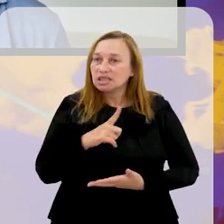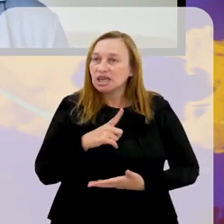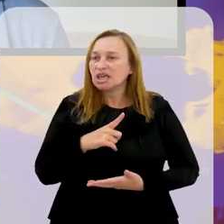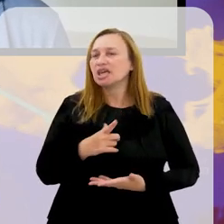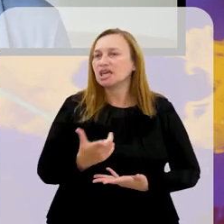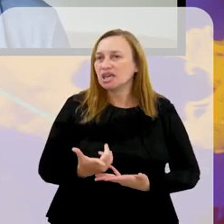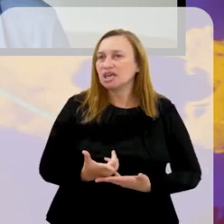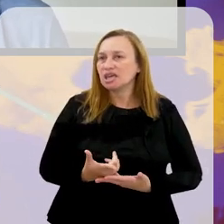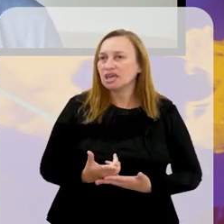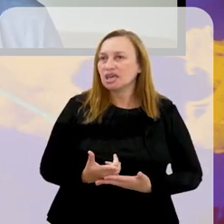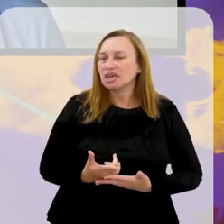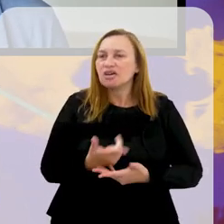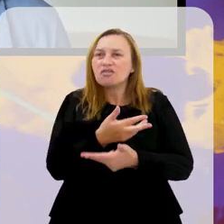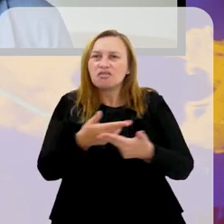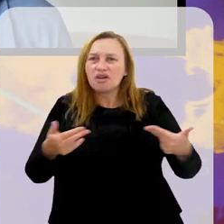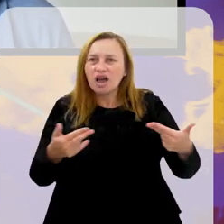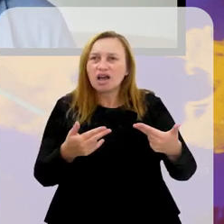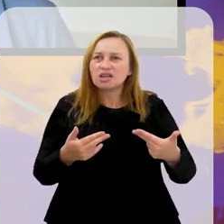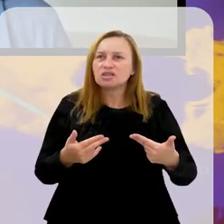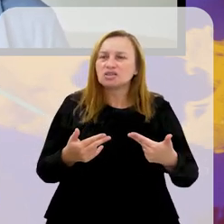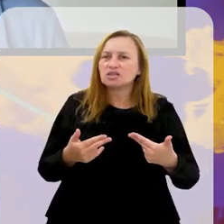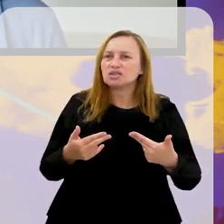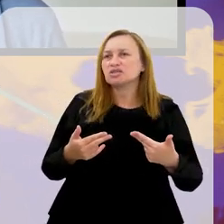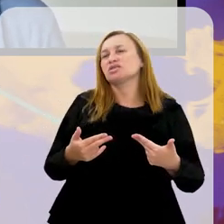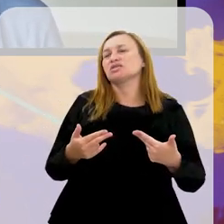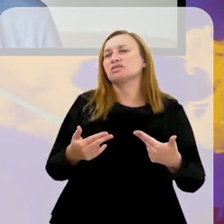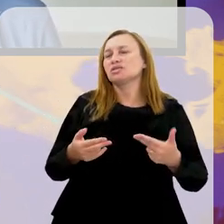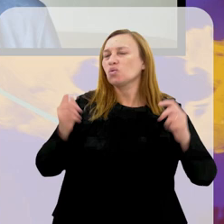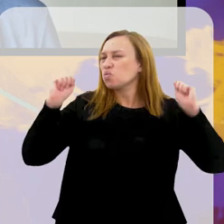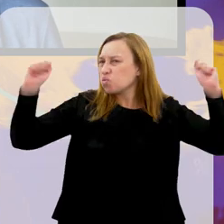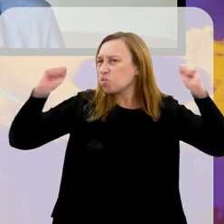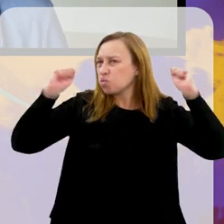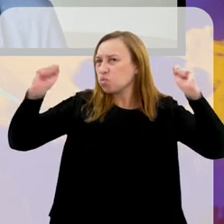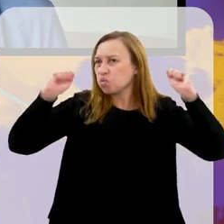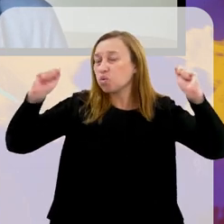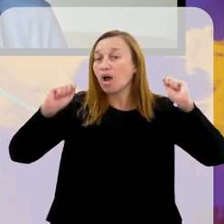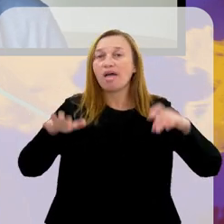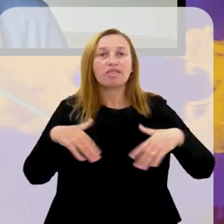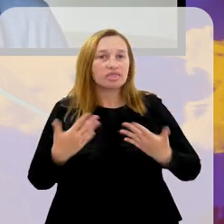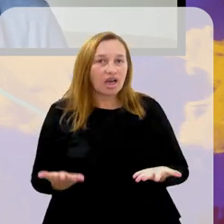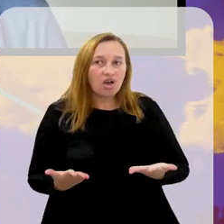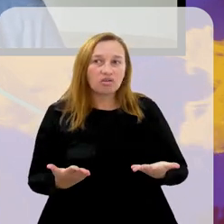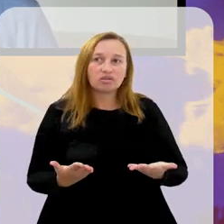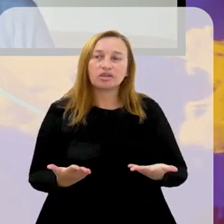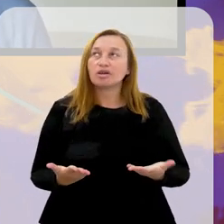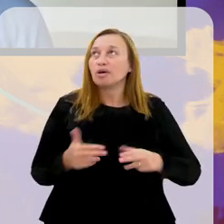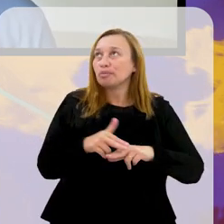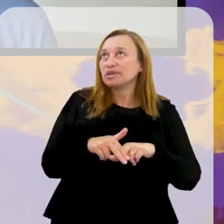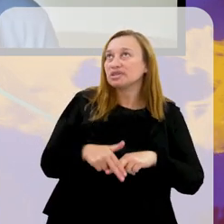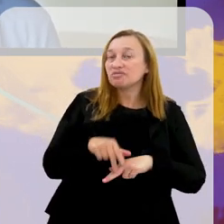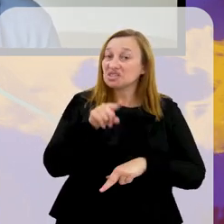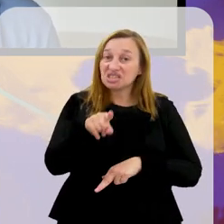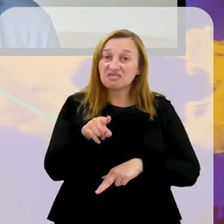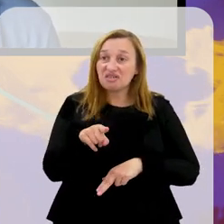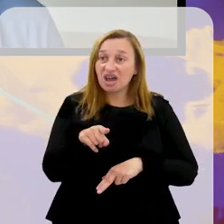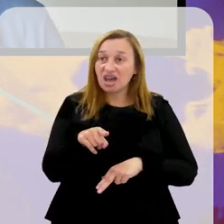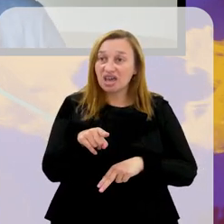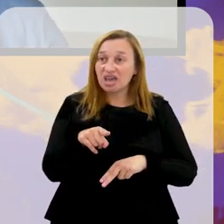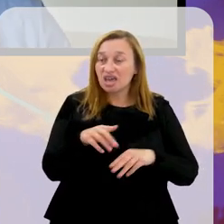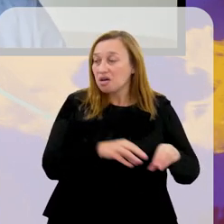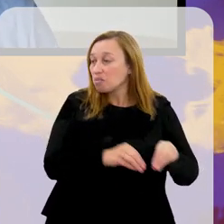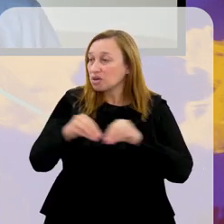muita gente nascida em Natal no Rio Grande do Norte, aqui. Então, não é por isso que você vai levar o jogo,